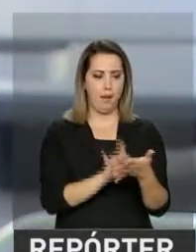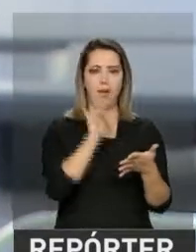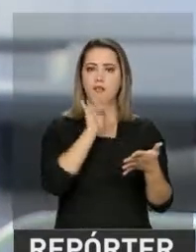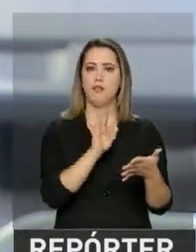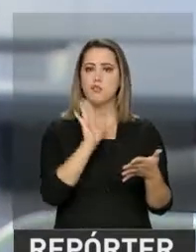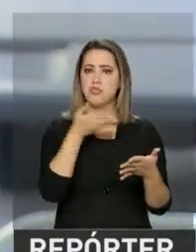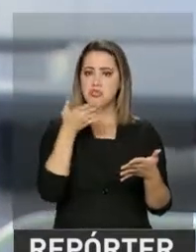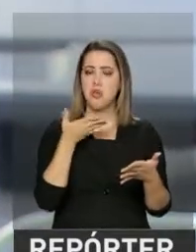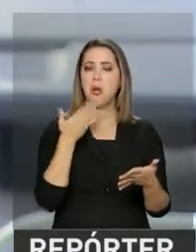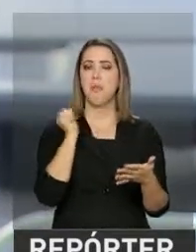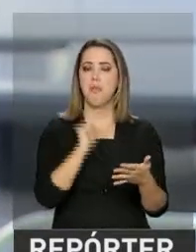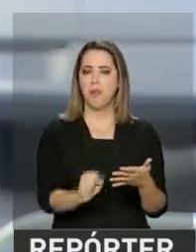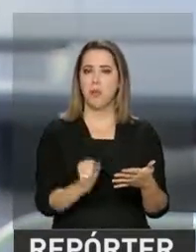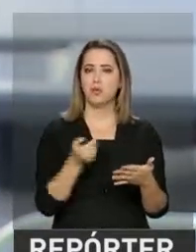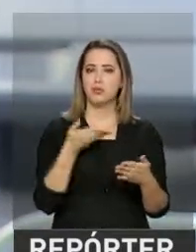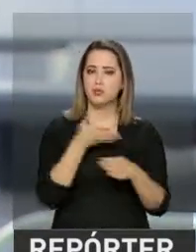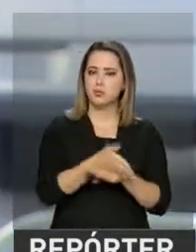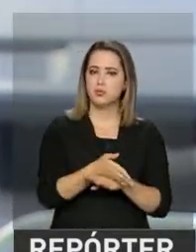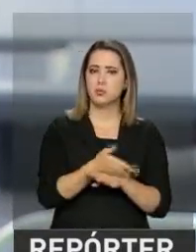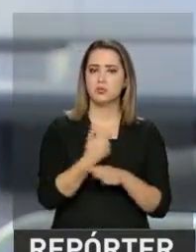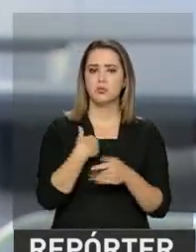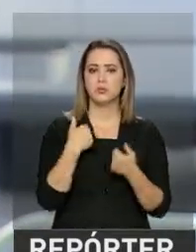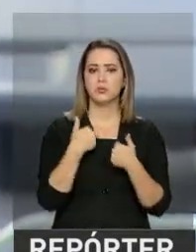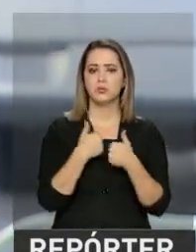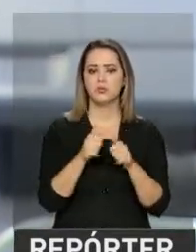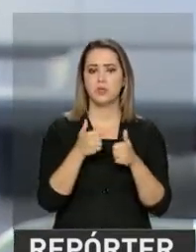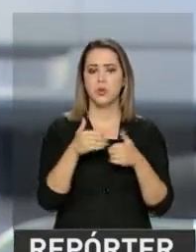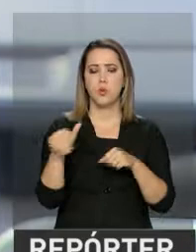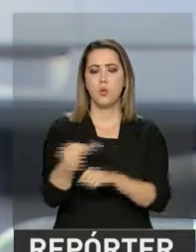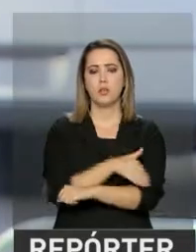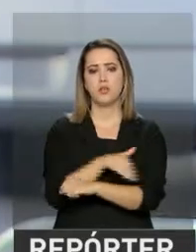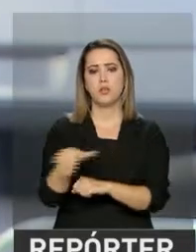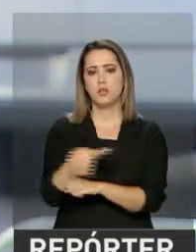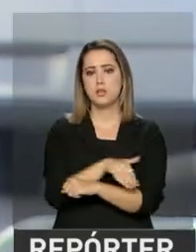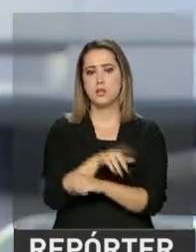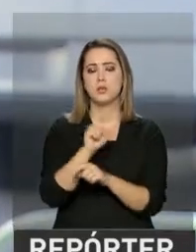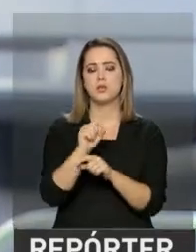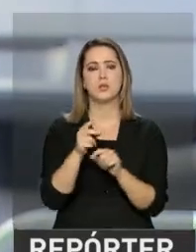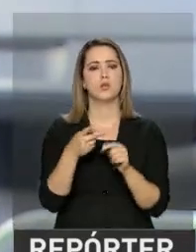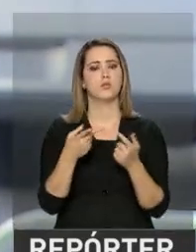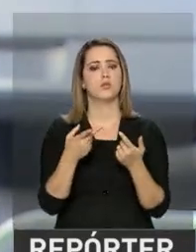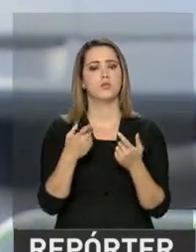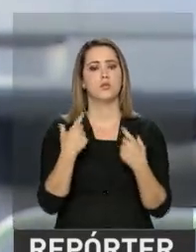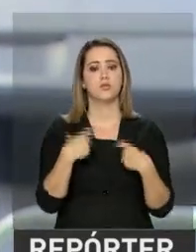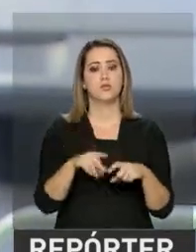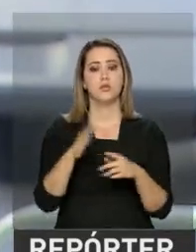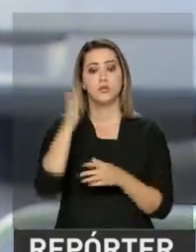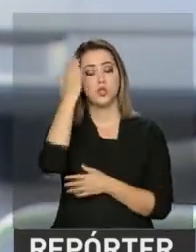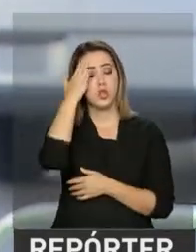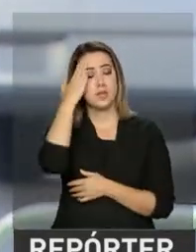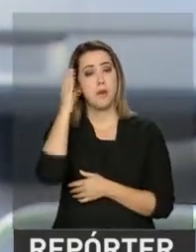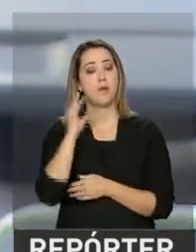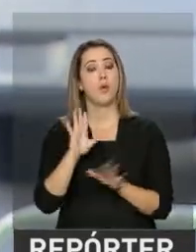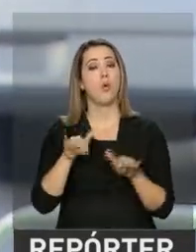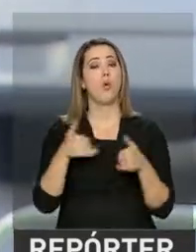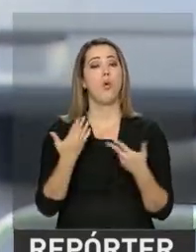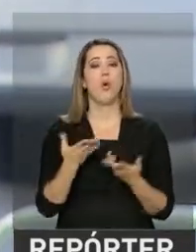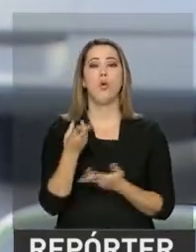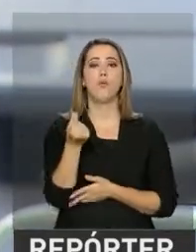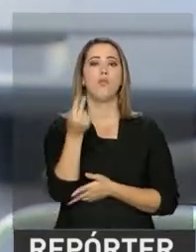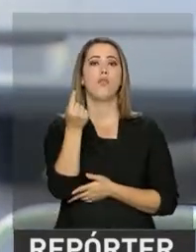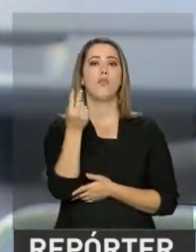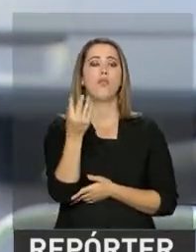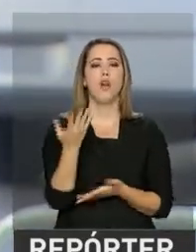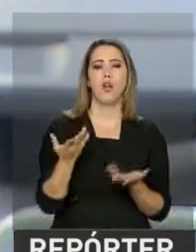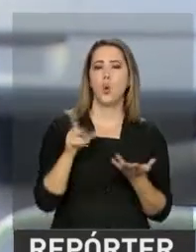consegue fazer a sua... coloca o endereço e você consegue já ver o preço estimado da